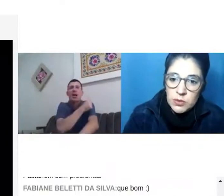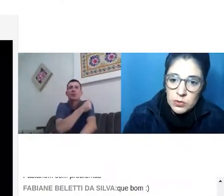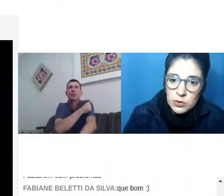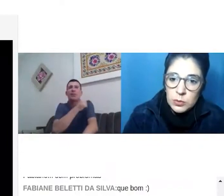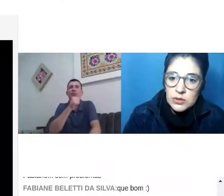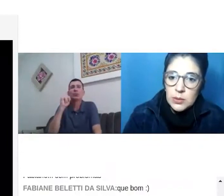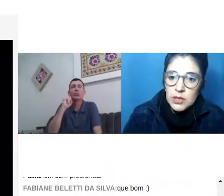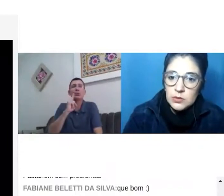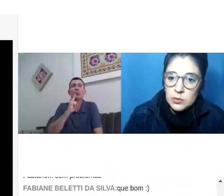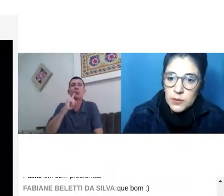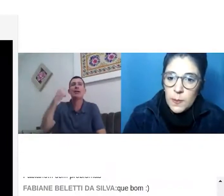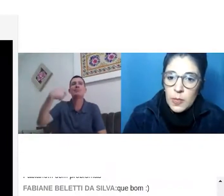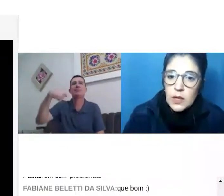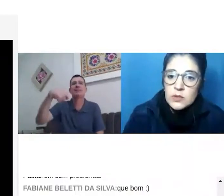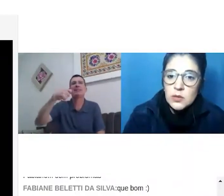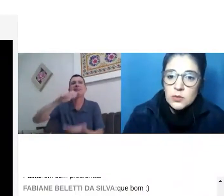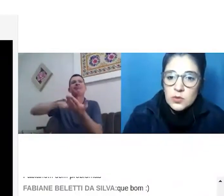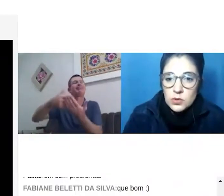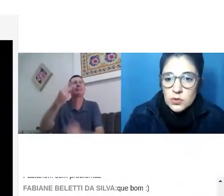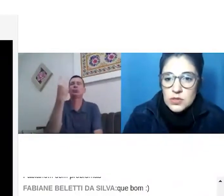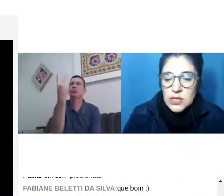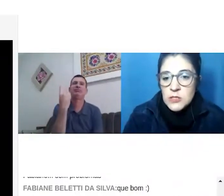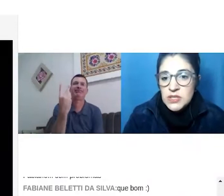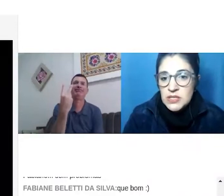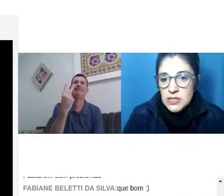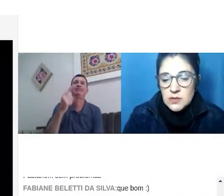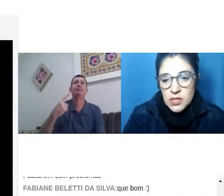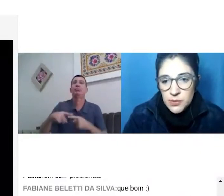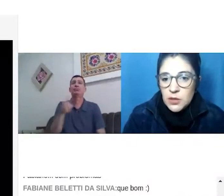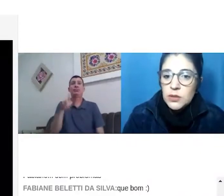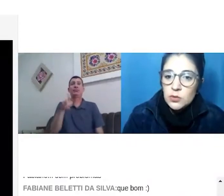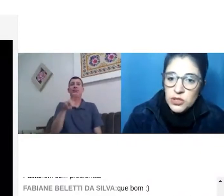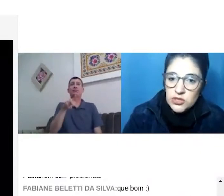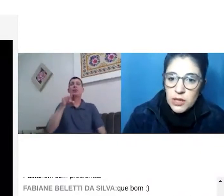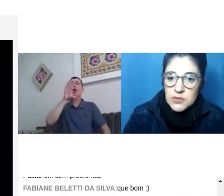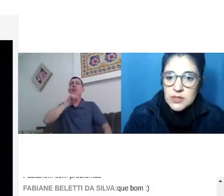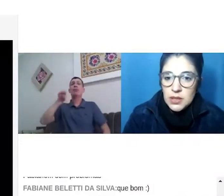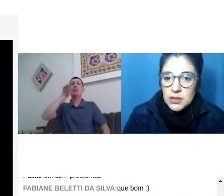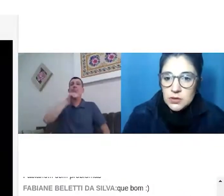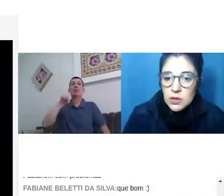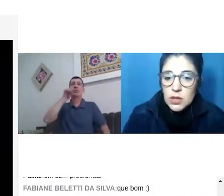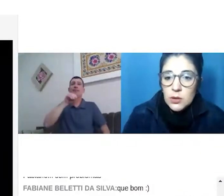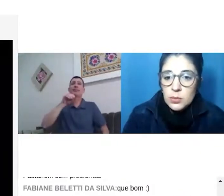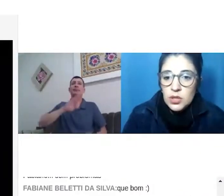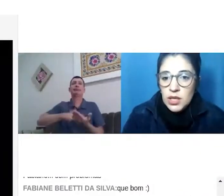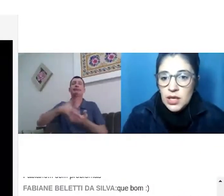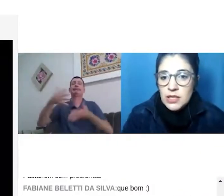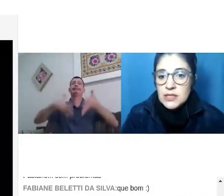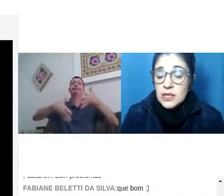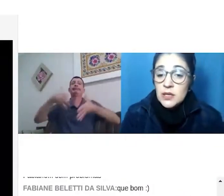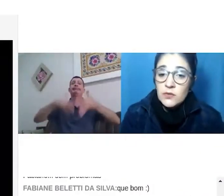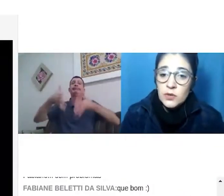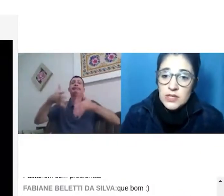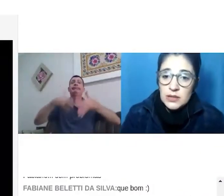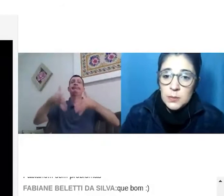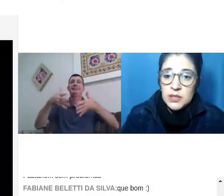prima muito pelo trabalho em dupla. Os alunos surdos, eles precisam sempre ter uma dupla de intérpretes trabalhando, porque eles